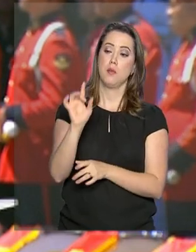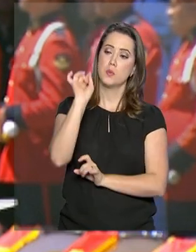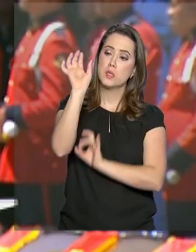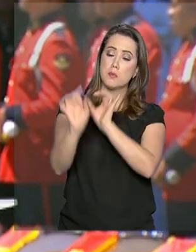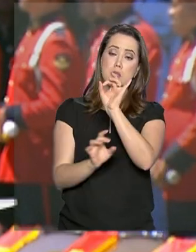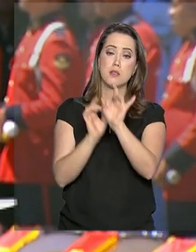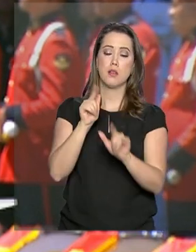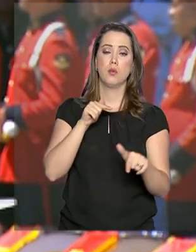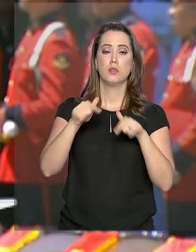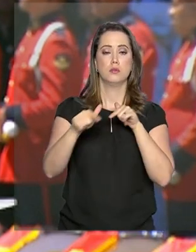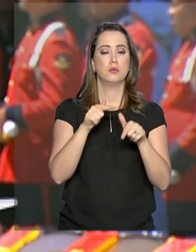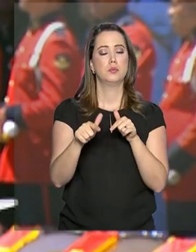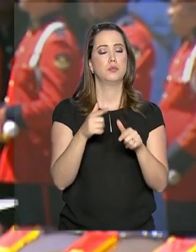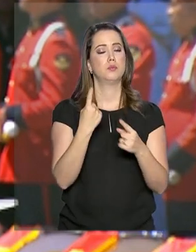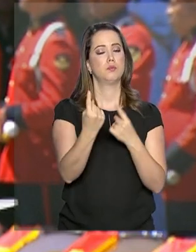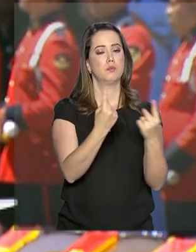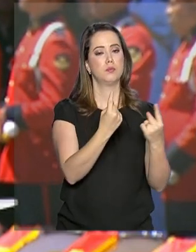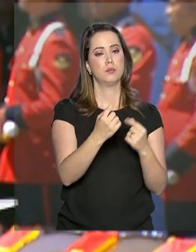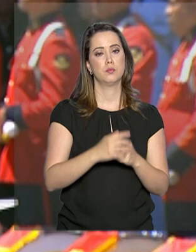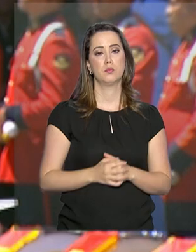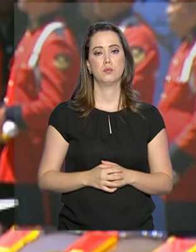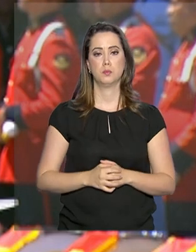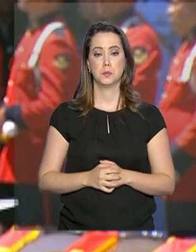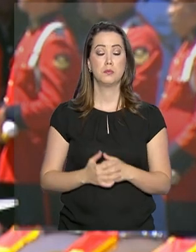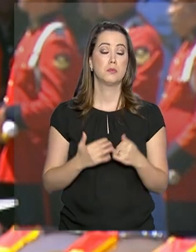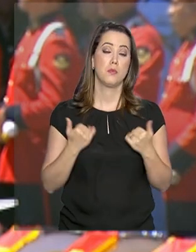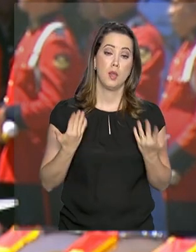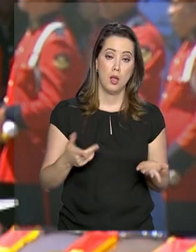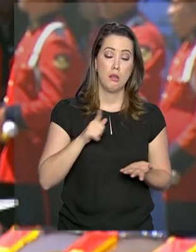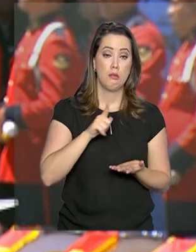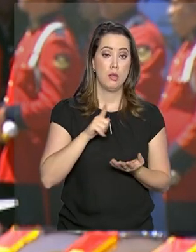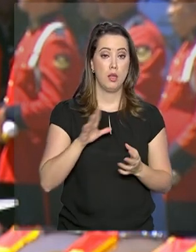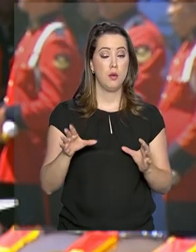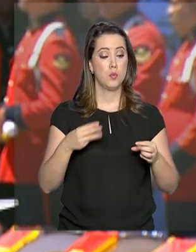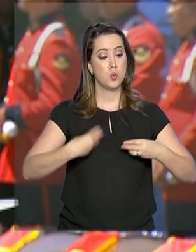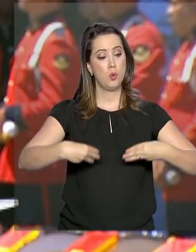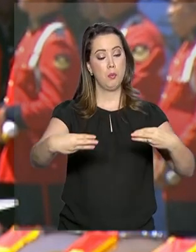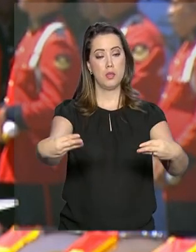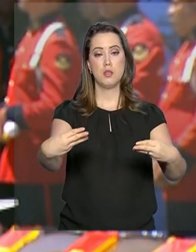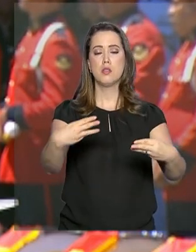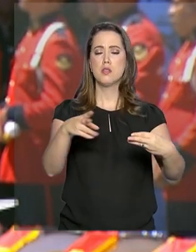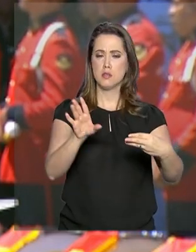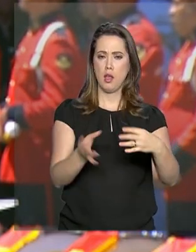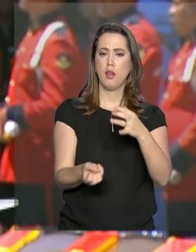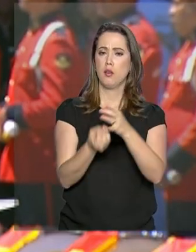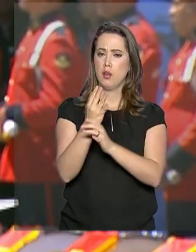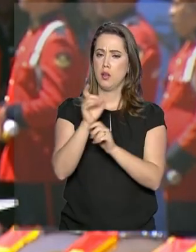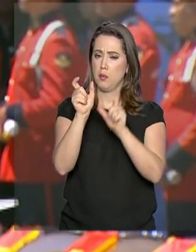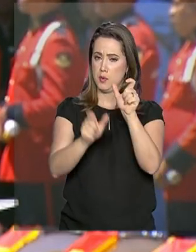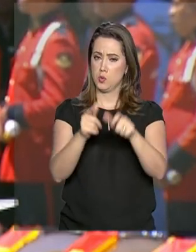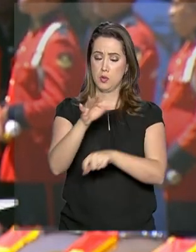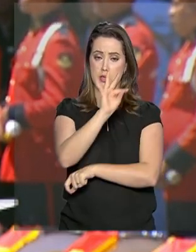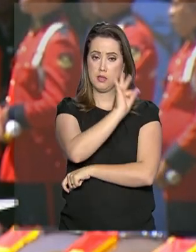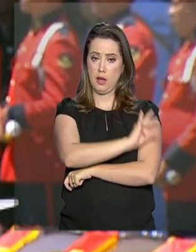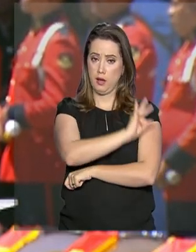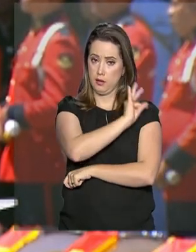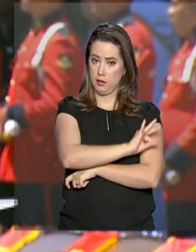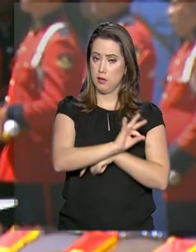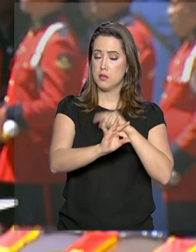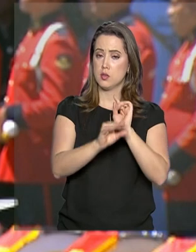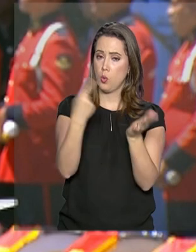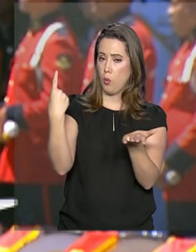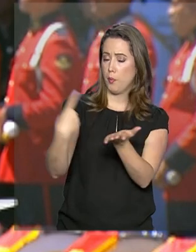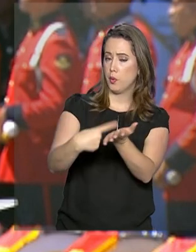especificidades de cada força. Temos um ministério formado de pessoas técnicas, pessoas